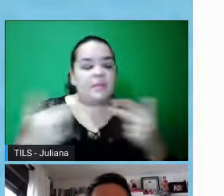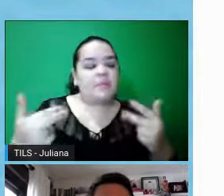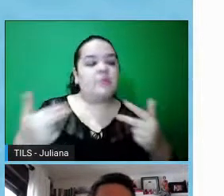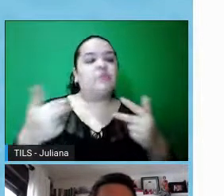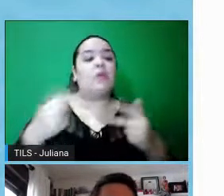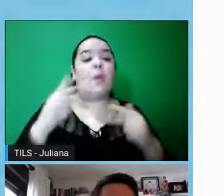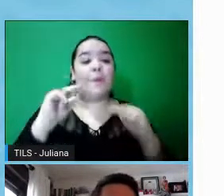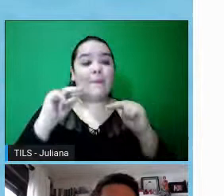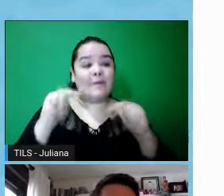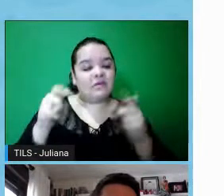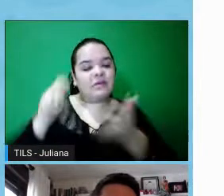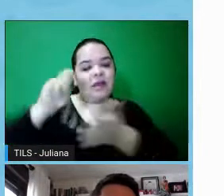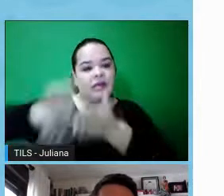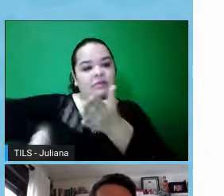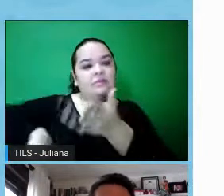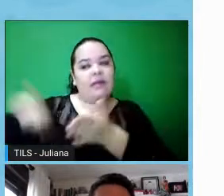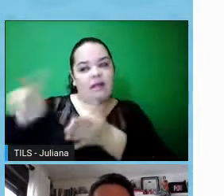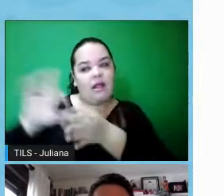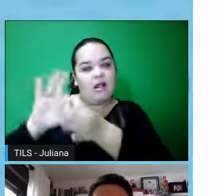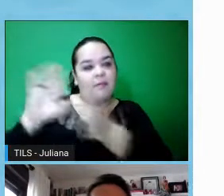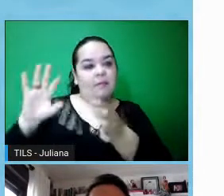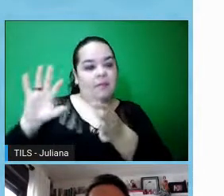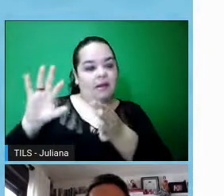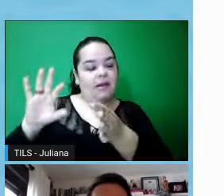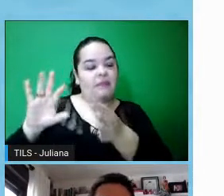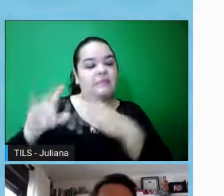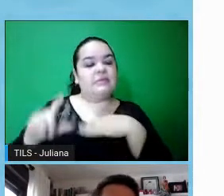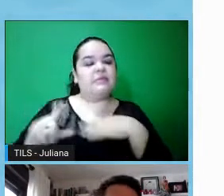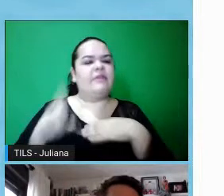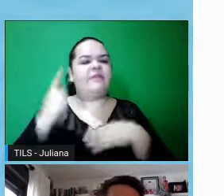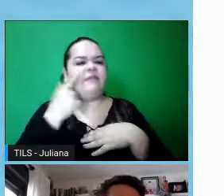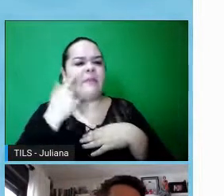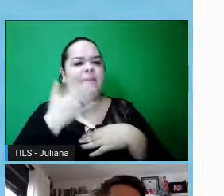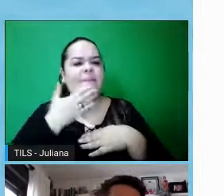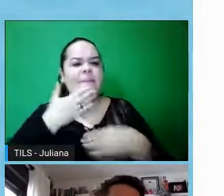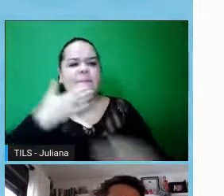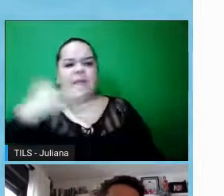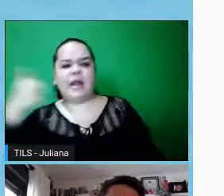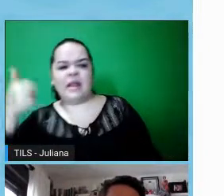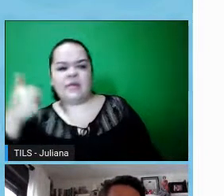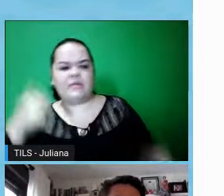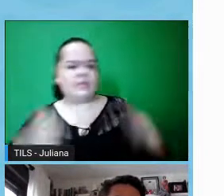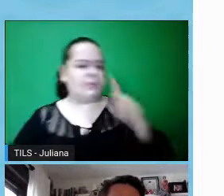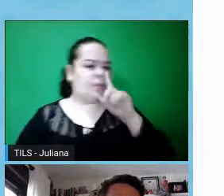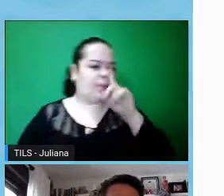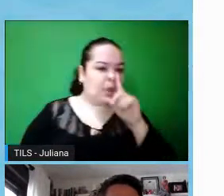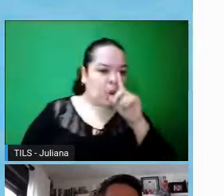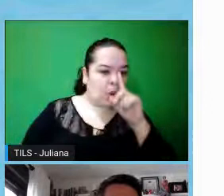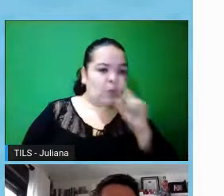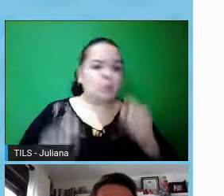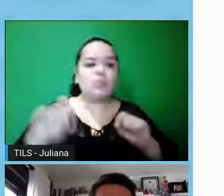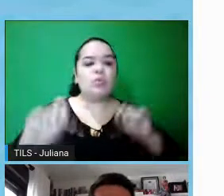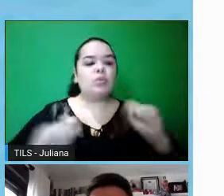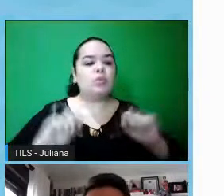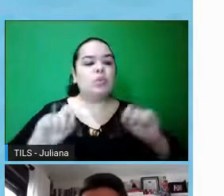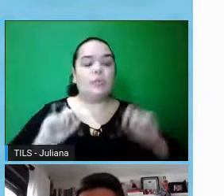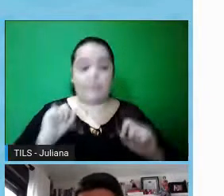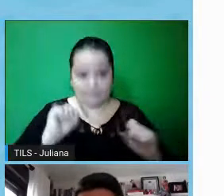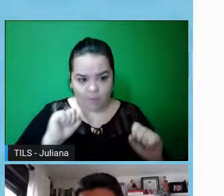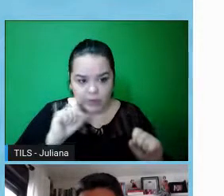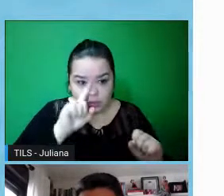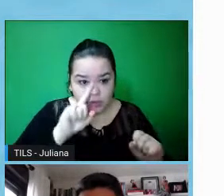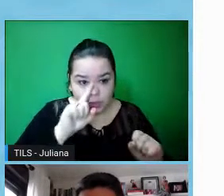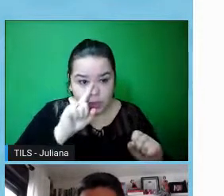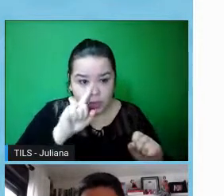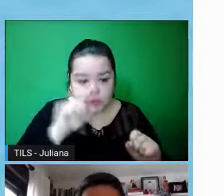A pesquisa, ela precisa ponderar riscos e benefícios, né, tanto os conhecidos e óbvios, quanto os potenciais riscos, então, o pesquisador, ele